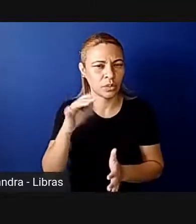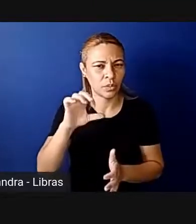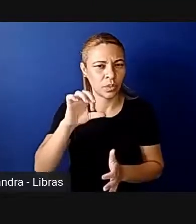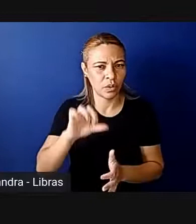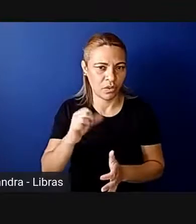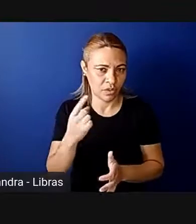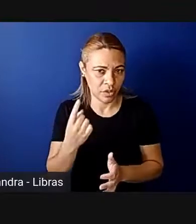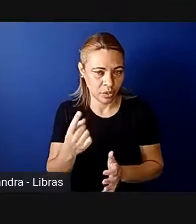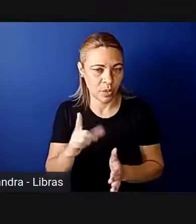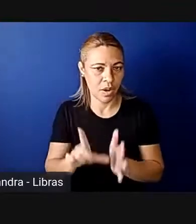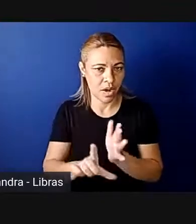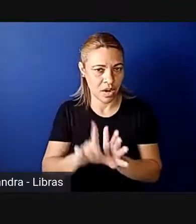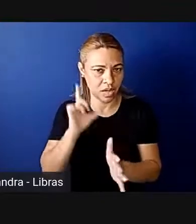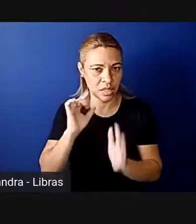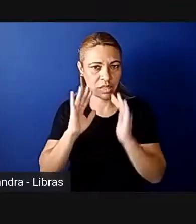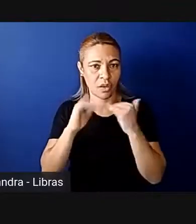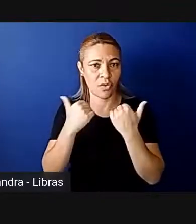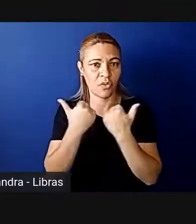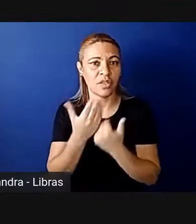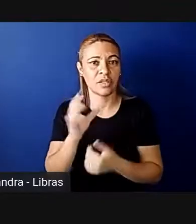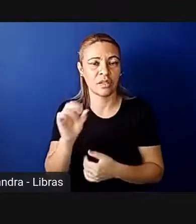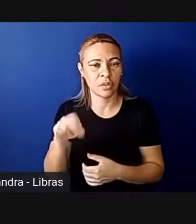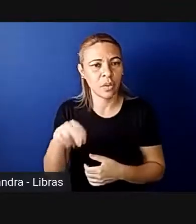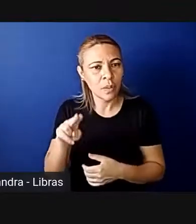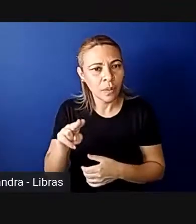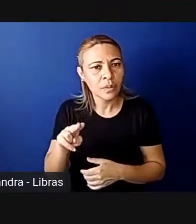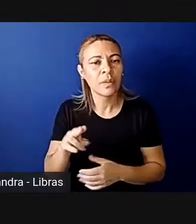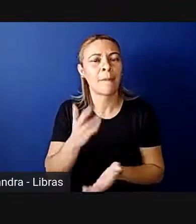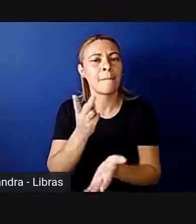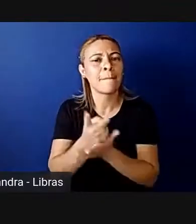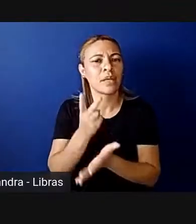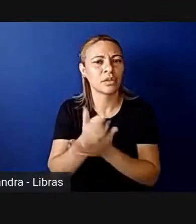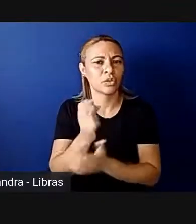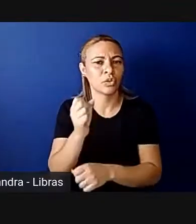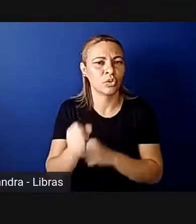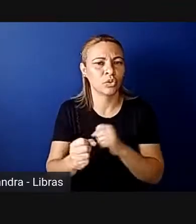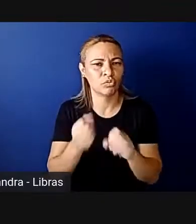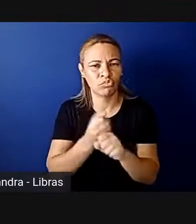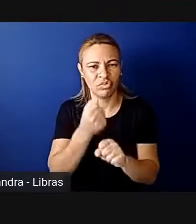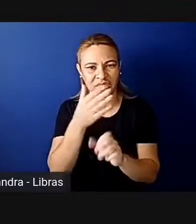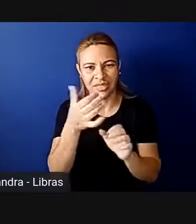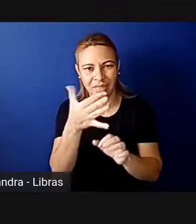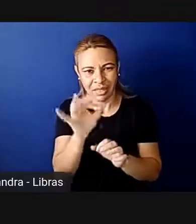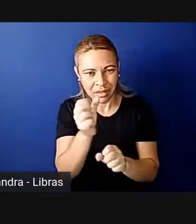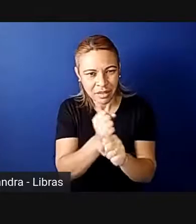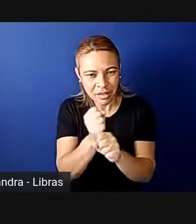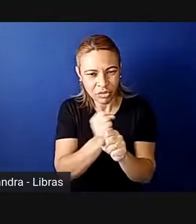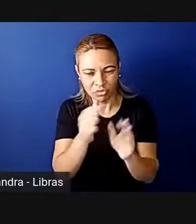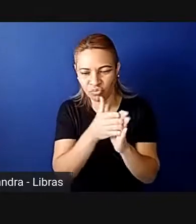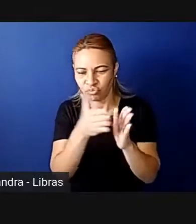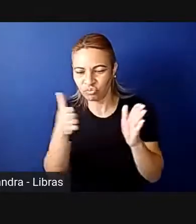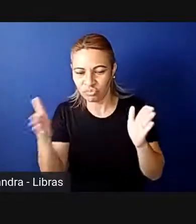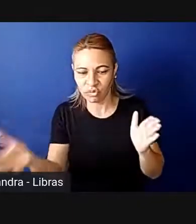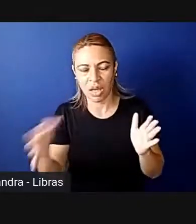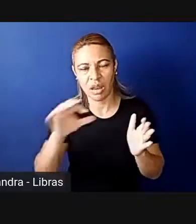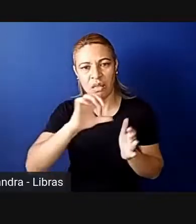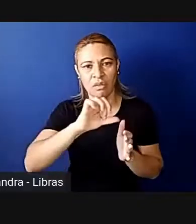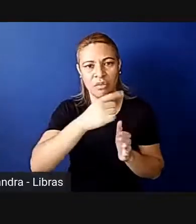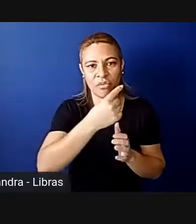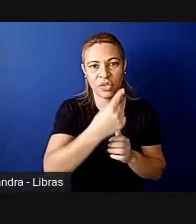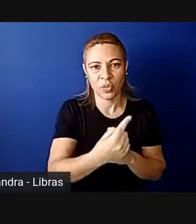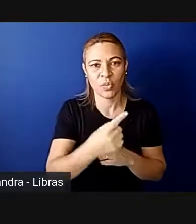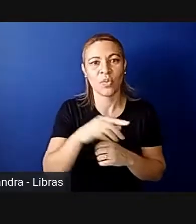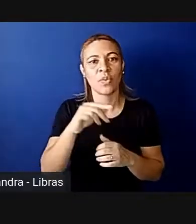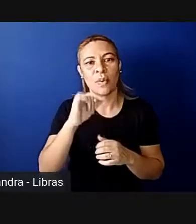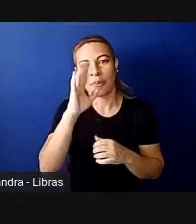conferência da ONU, mas foi na mesma década. Eles implementaram em 91, o Brasil implementou a primeira previsão em 95 e